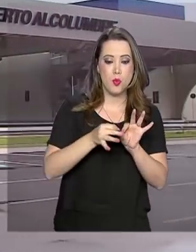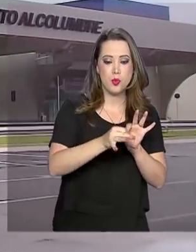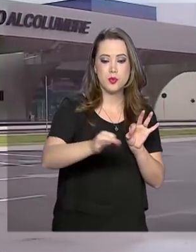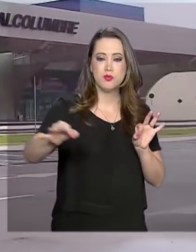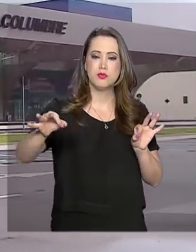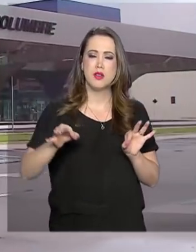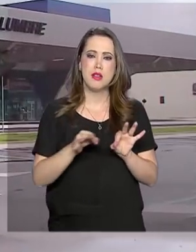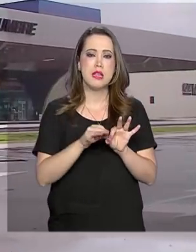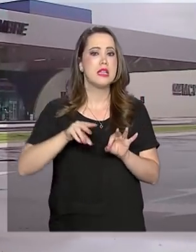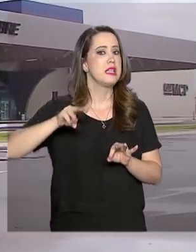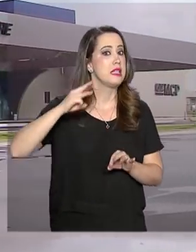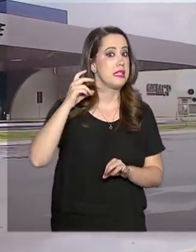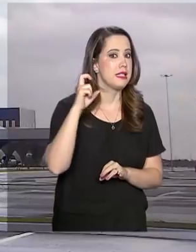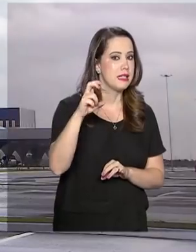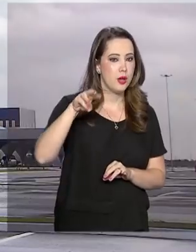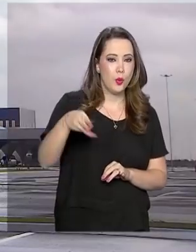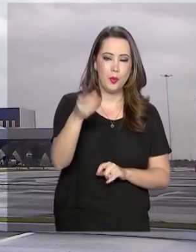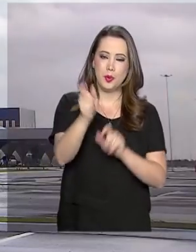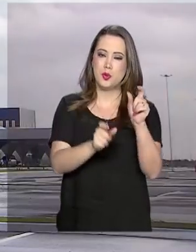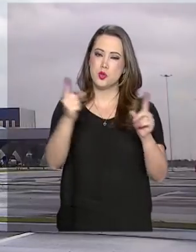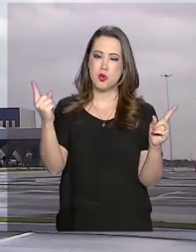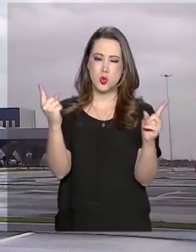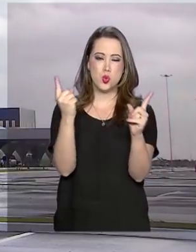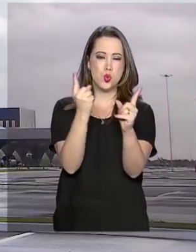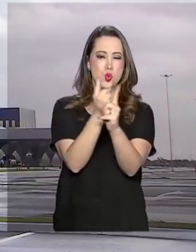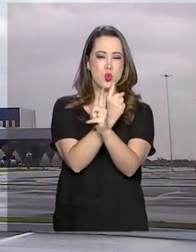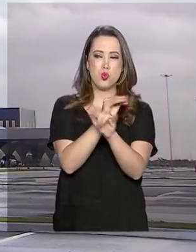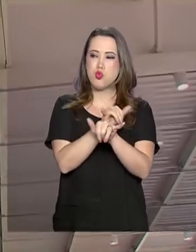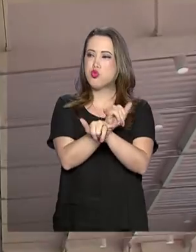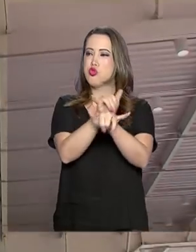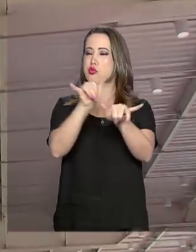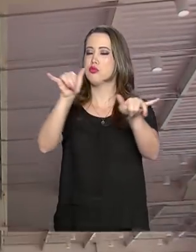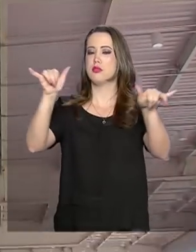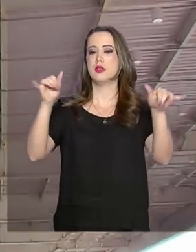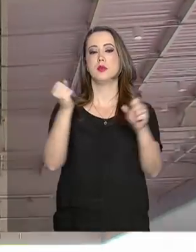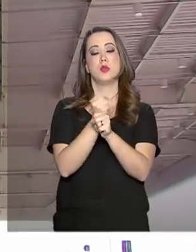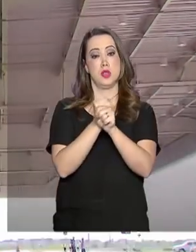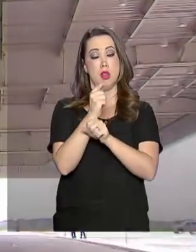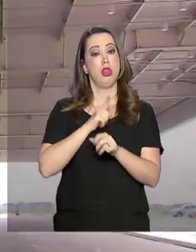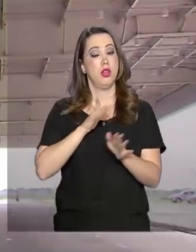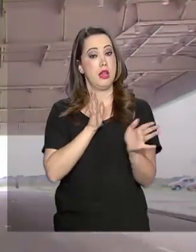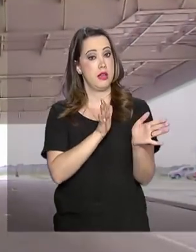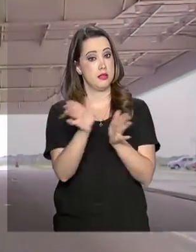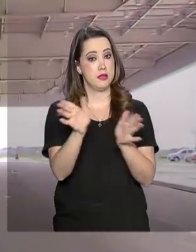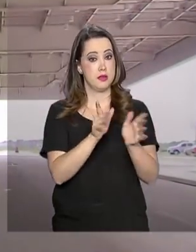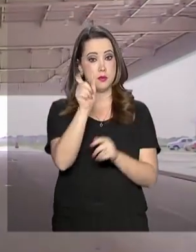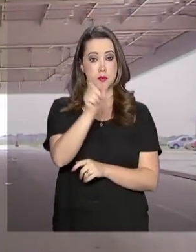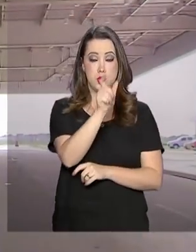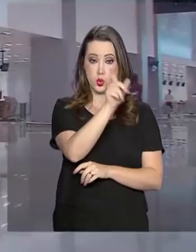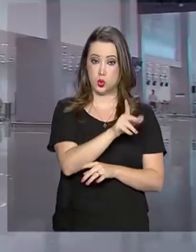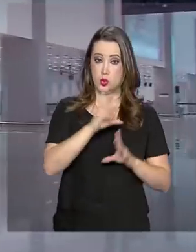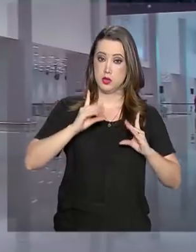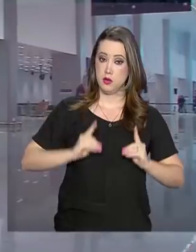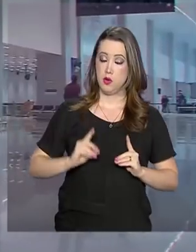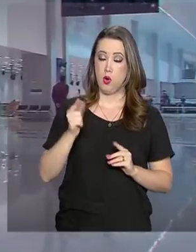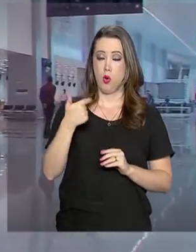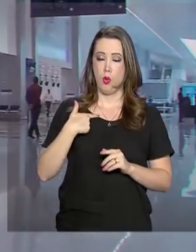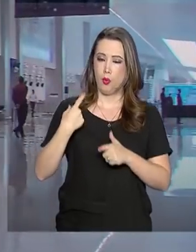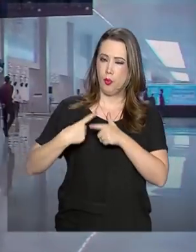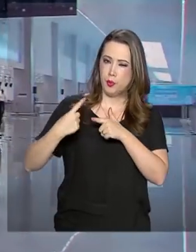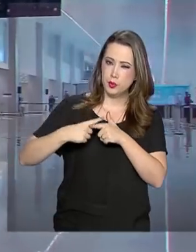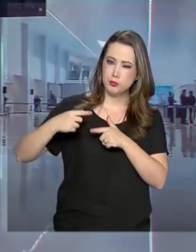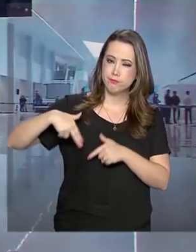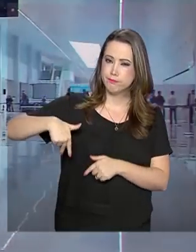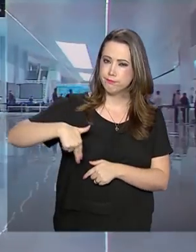milhões de passageiros por ano. O novo terminal possui soluções de acessibilidade para pessoas com deficiência ou mobilidade